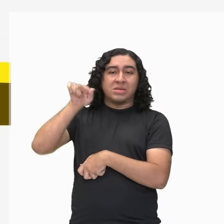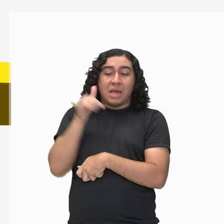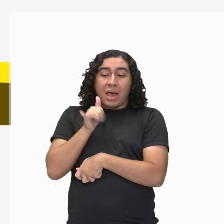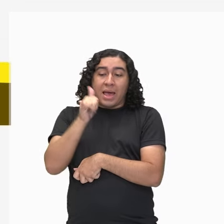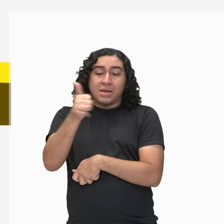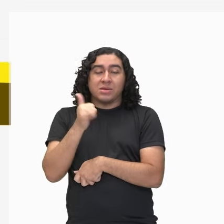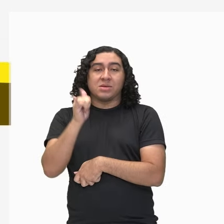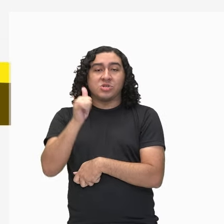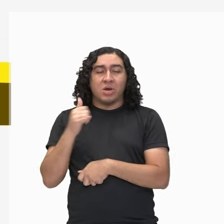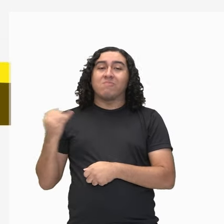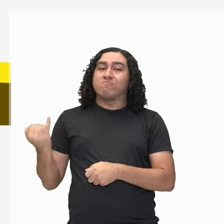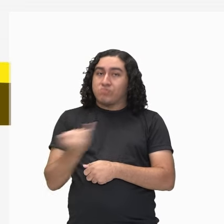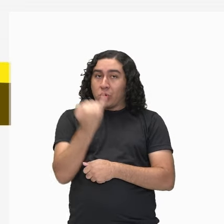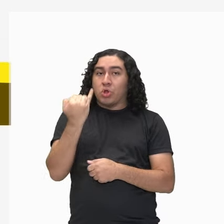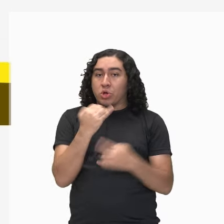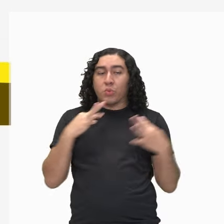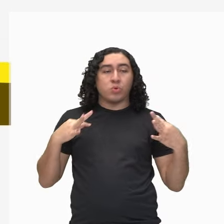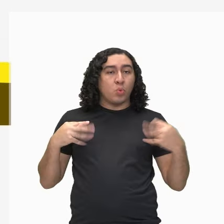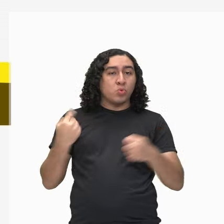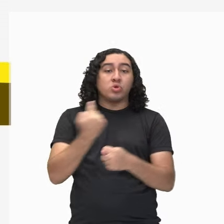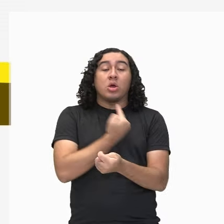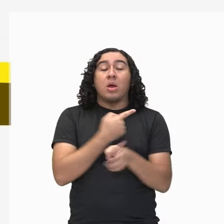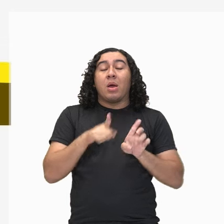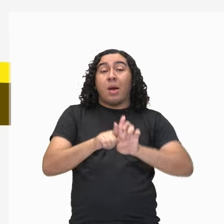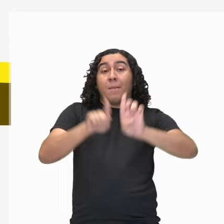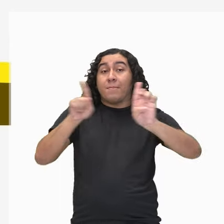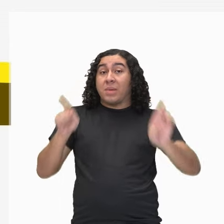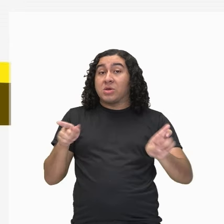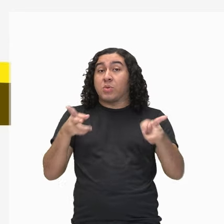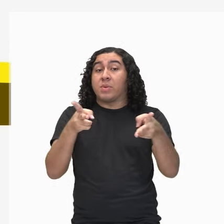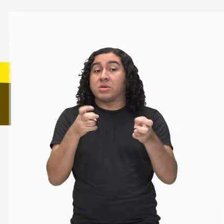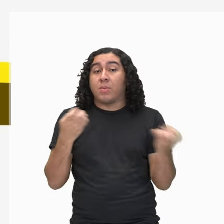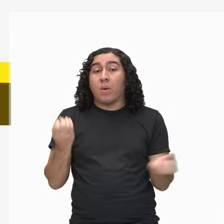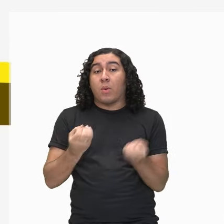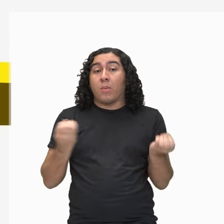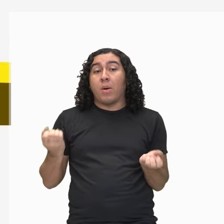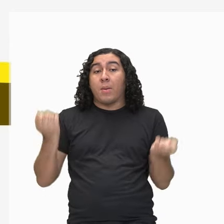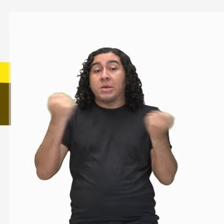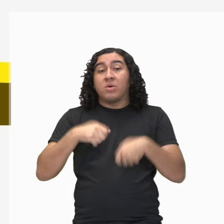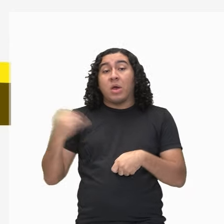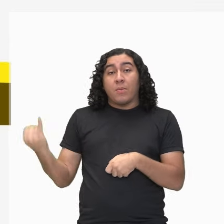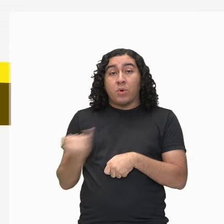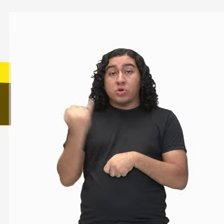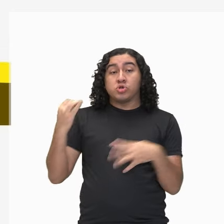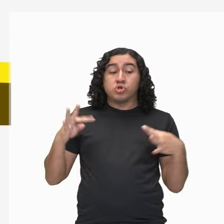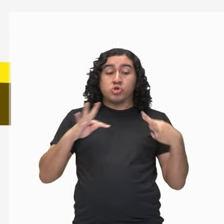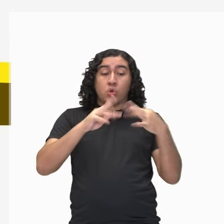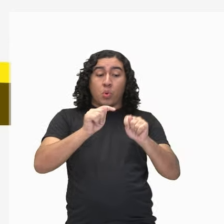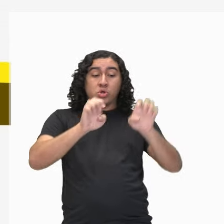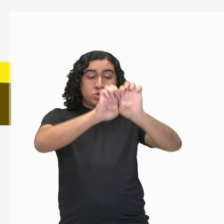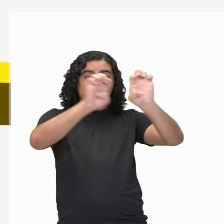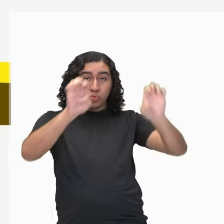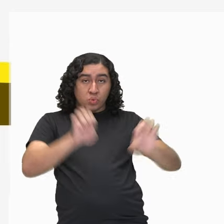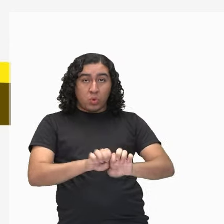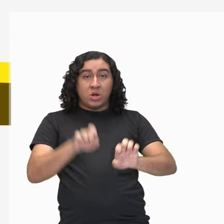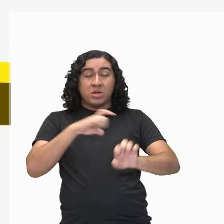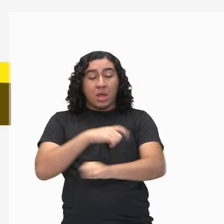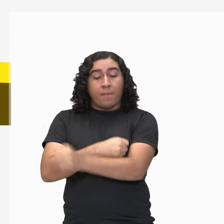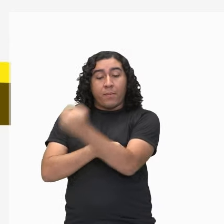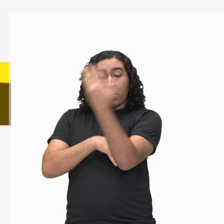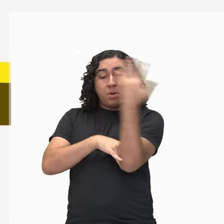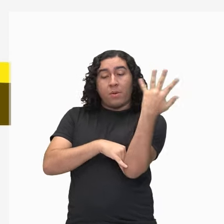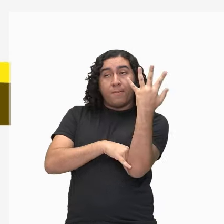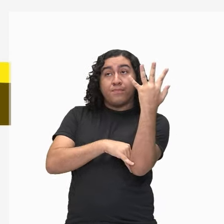Para todos nós, mas a gente vai observar a importância dela no processo de fotossíntese, porque o